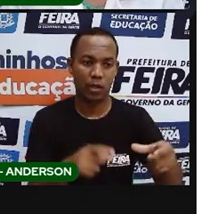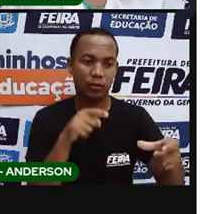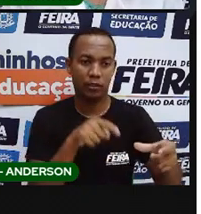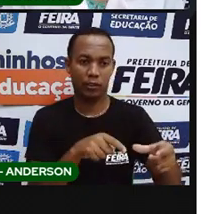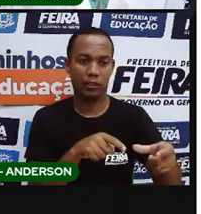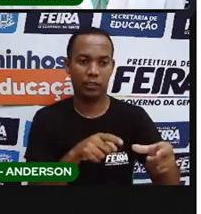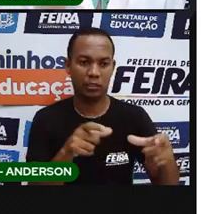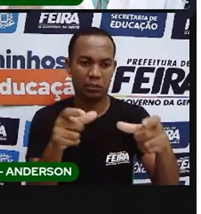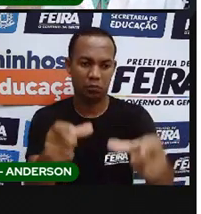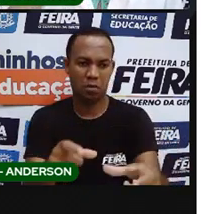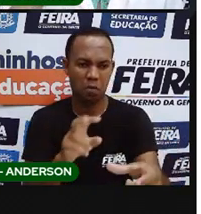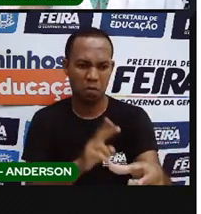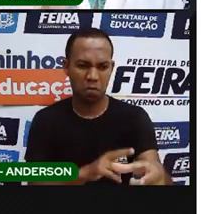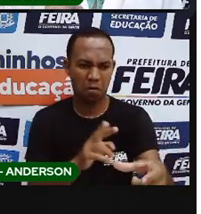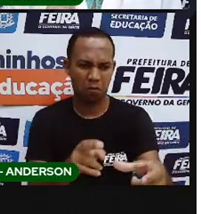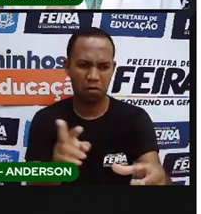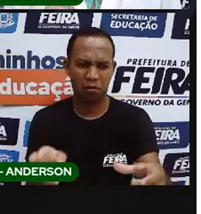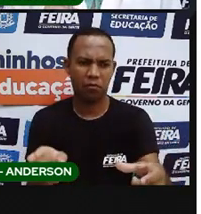característica.